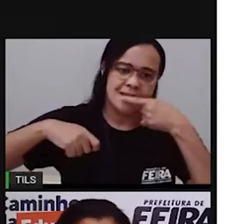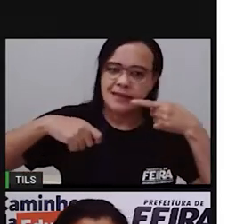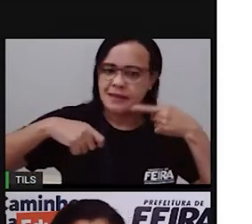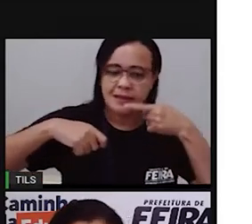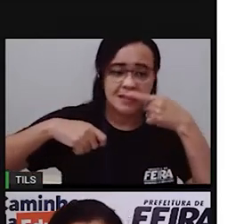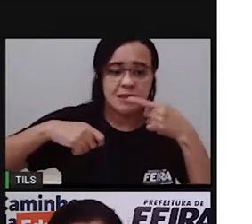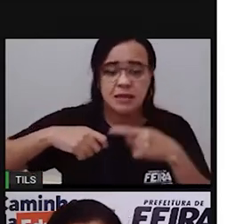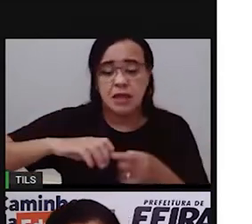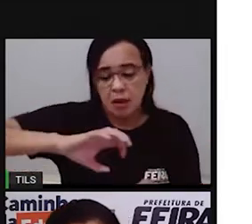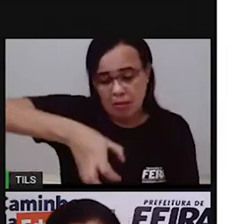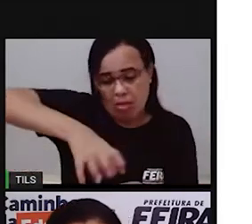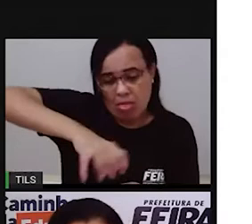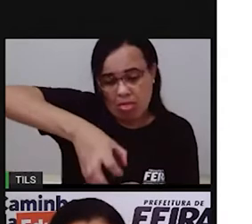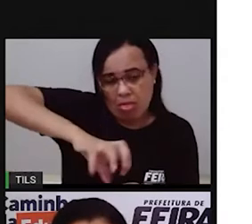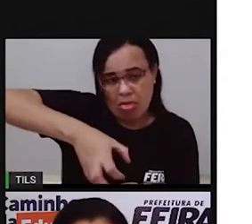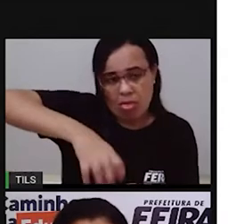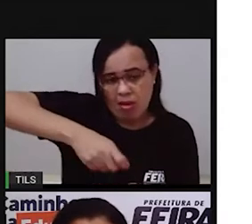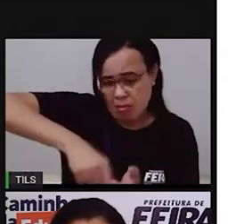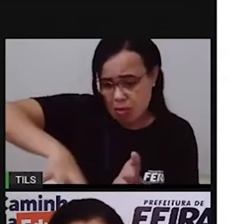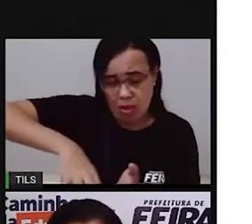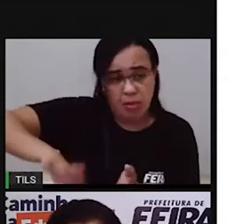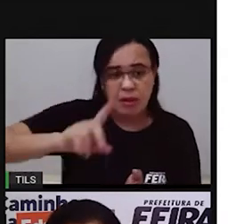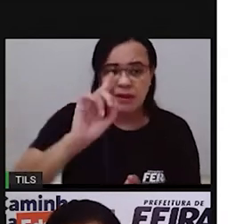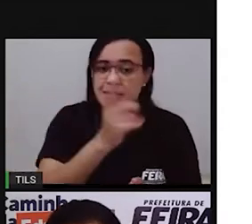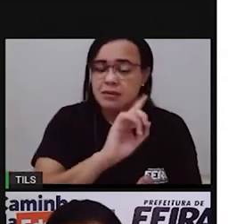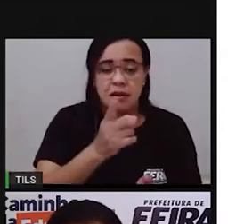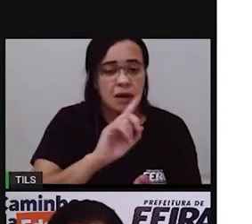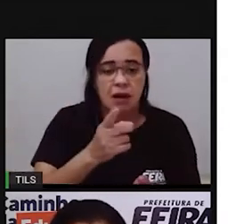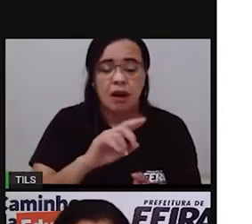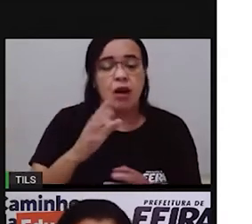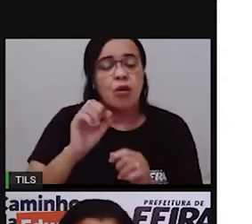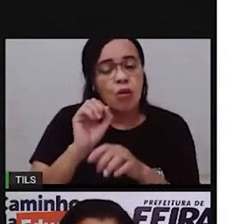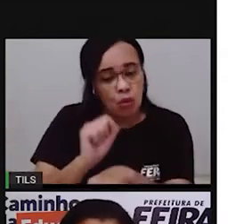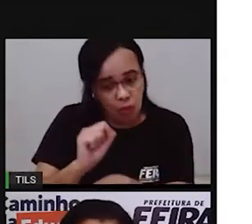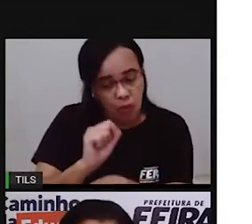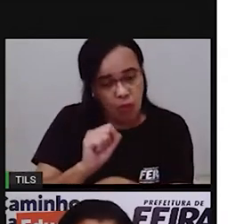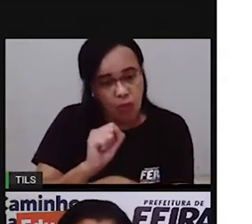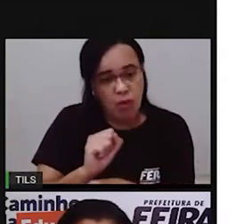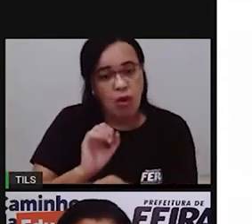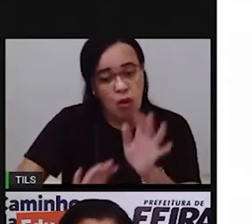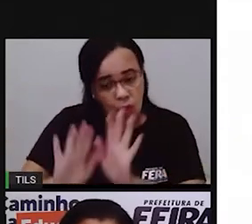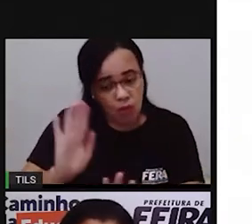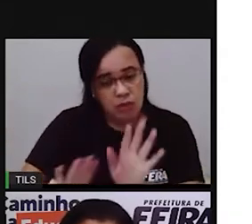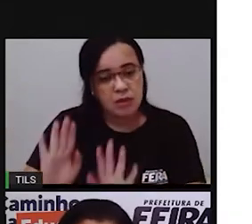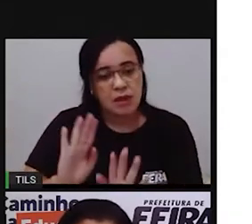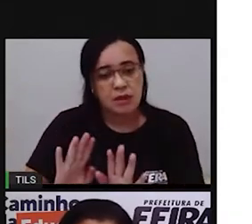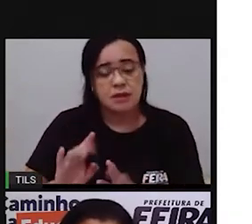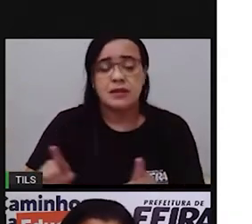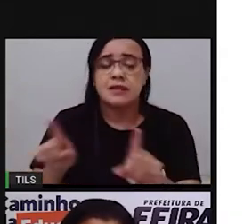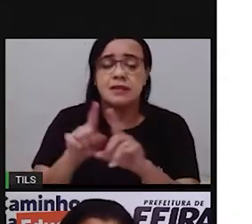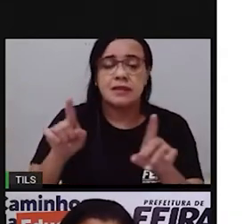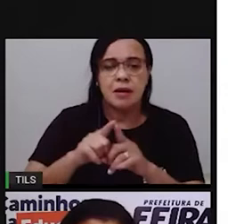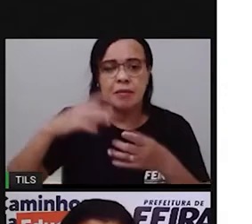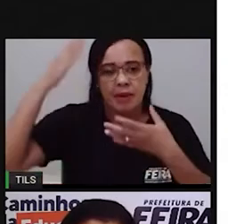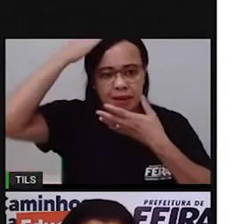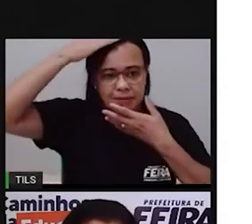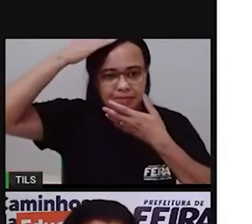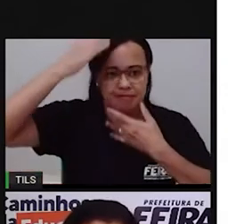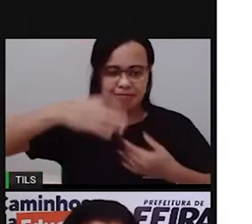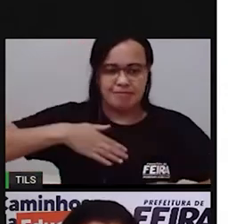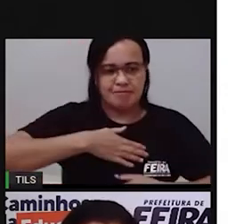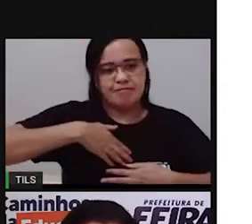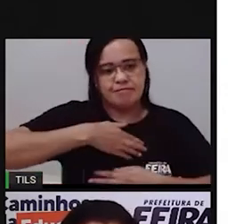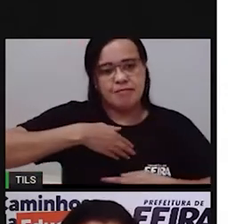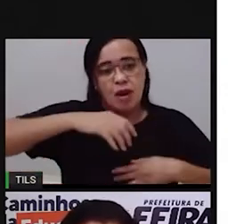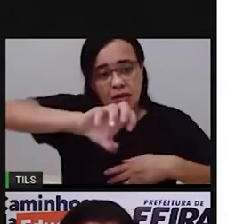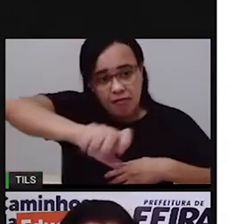no momento do banho também a gente pode controlar o consumo ali enquanto está passando o sabonete fechar